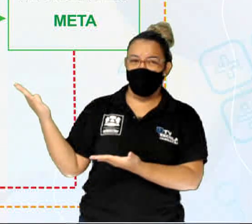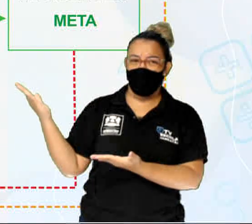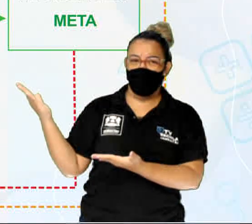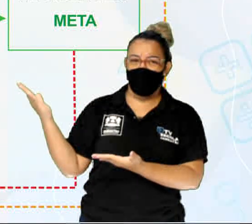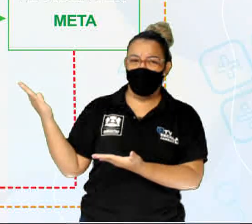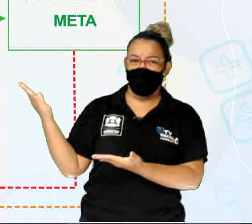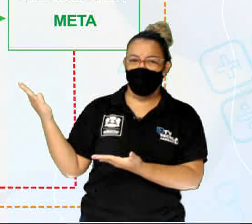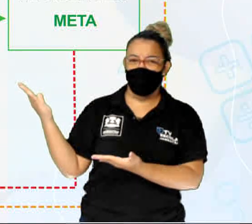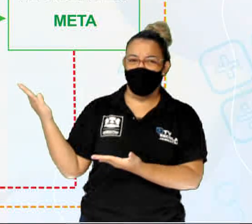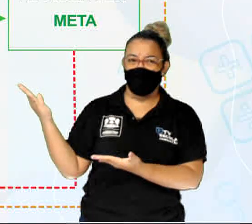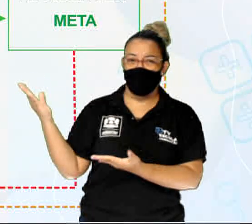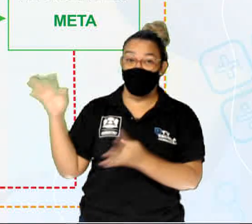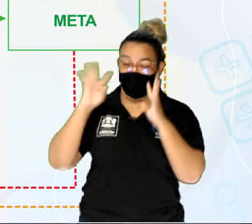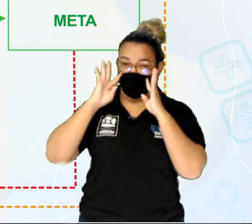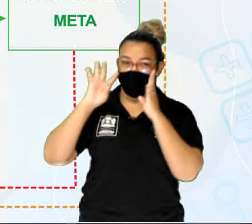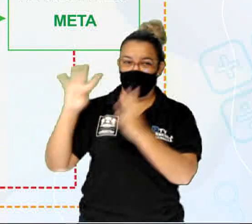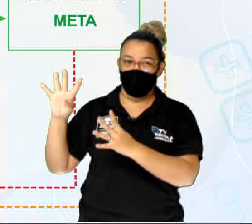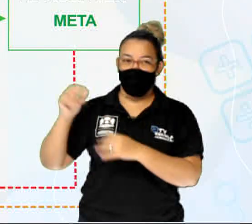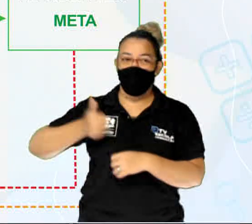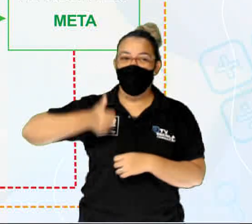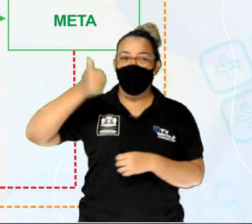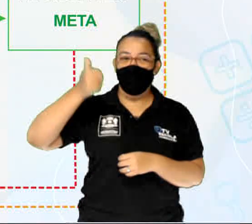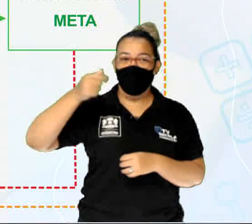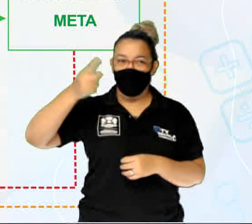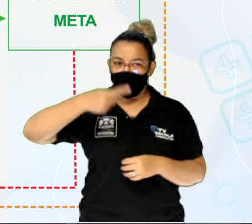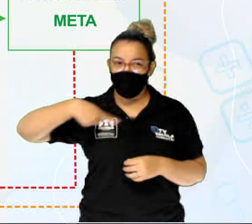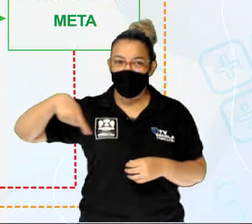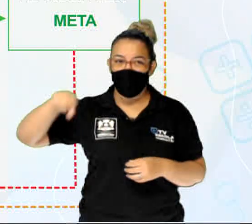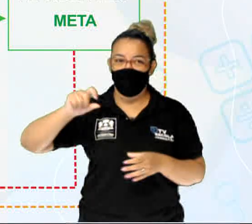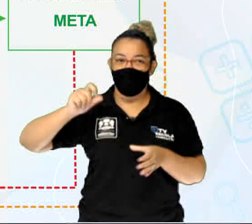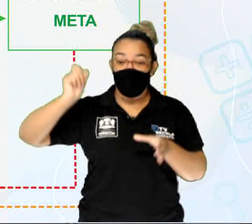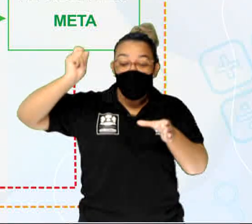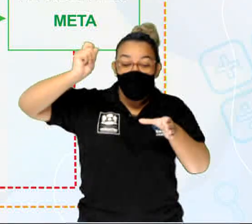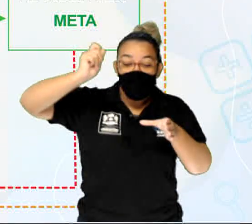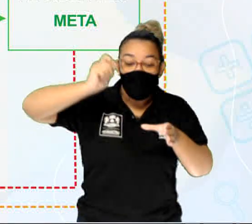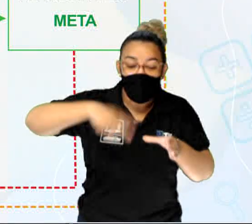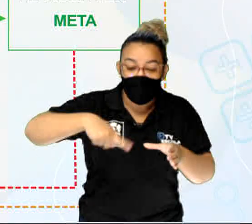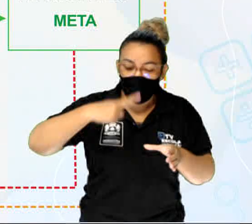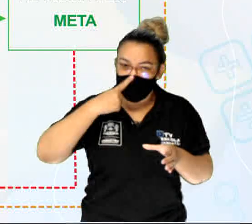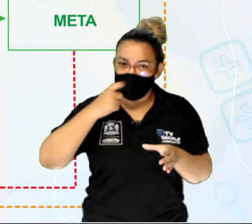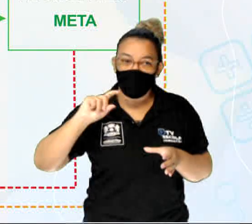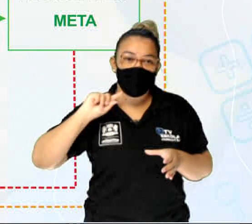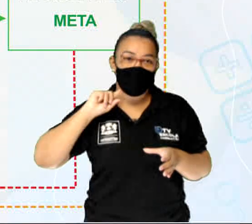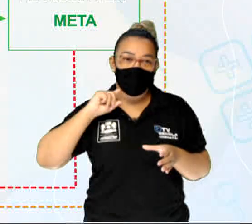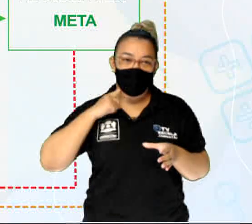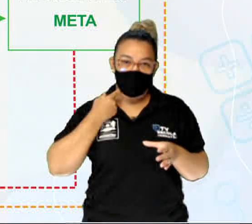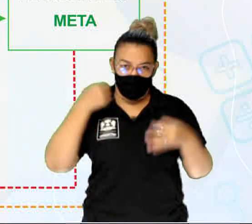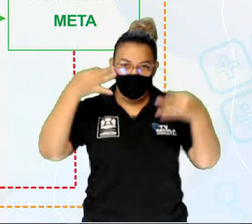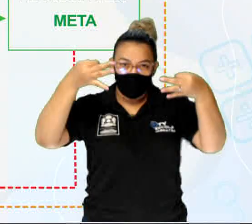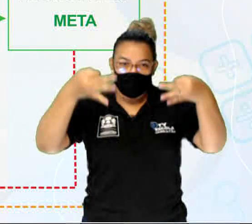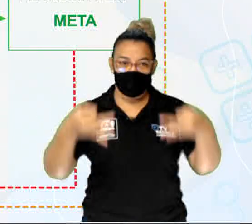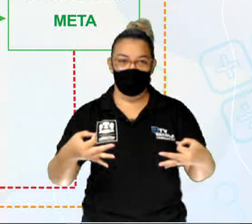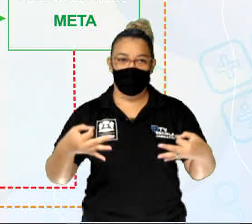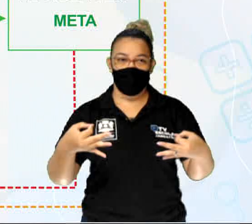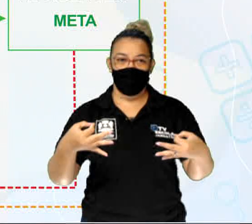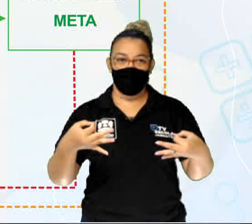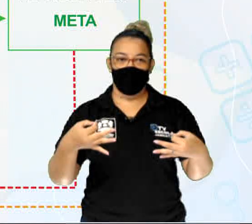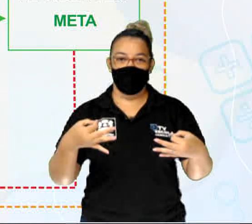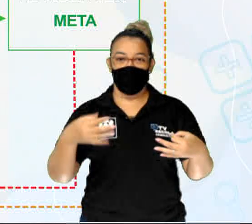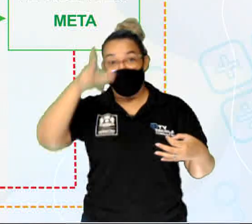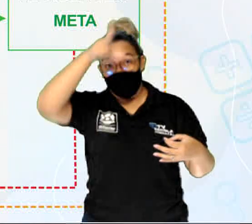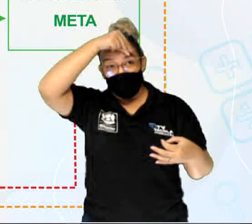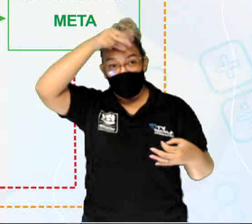trouxe aí para vocês. Olha só. Primeiro, o consumidor, ele descarta o lixo de forma coletiva. A